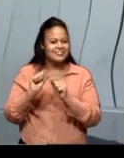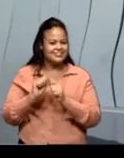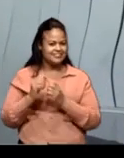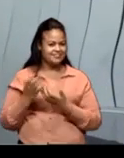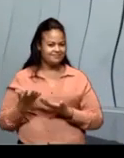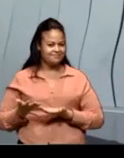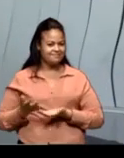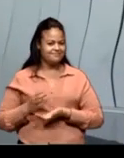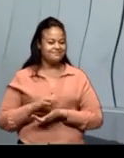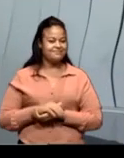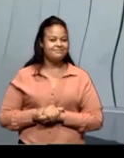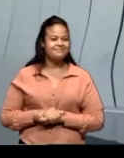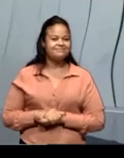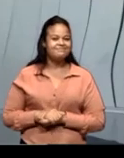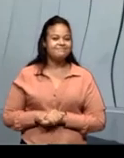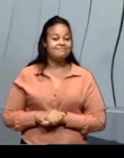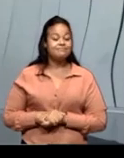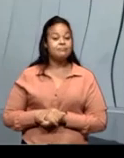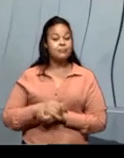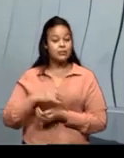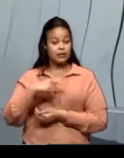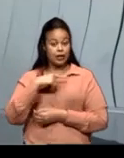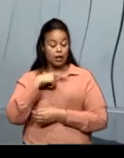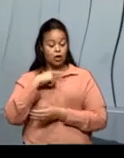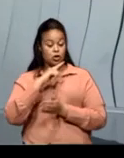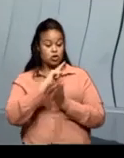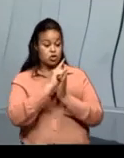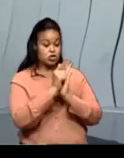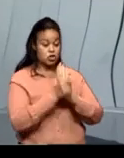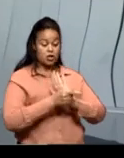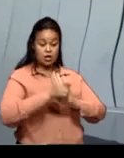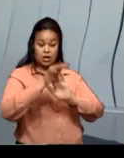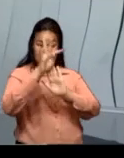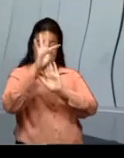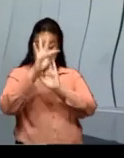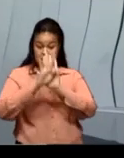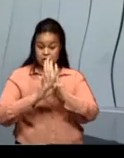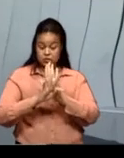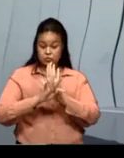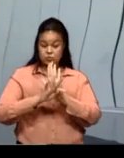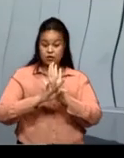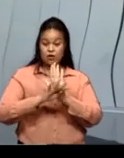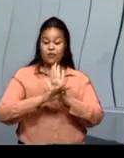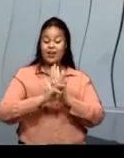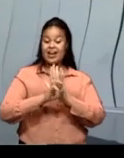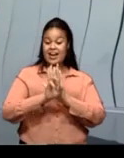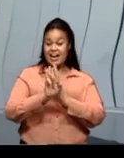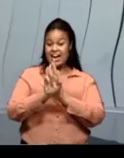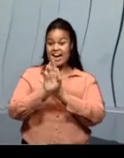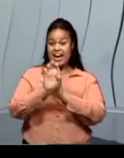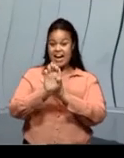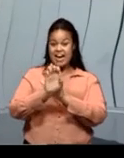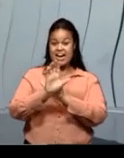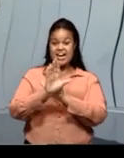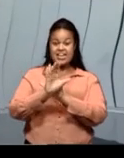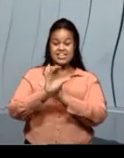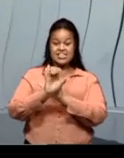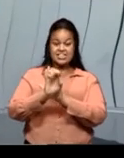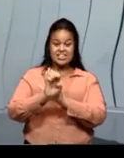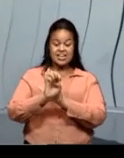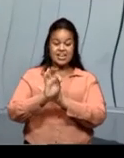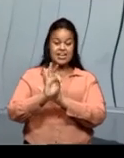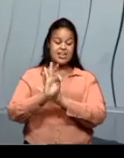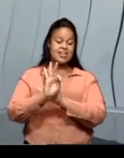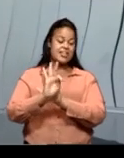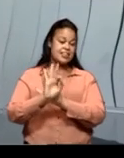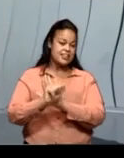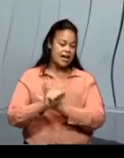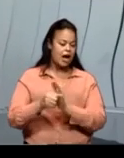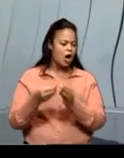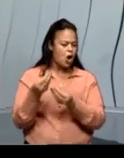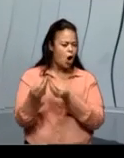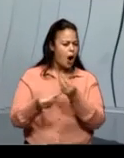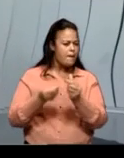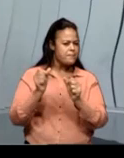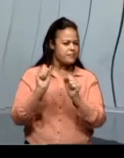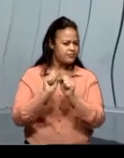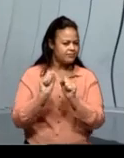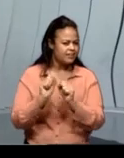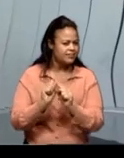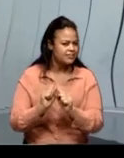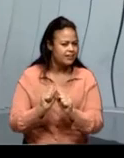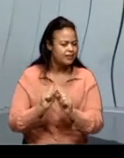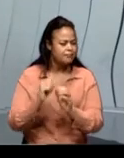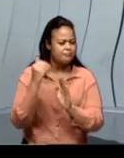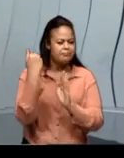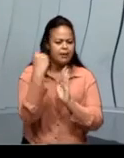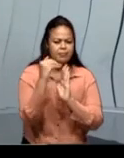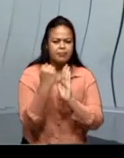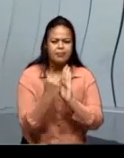vimos o gênero textual é receita. Ok? E quais são os tipos